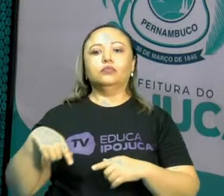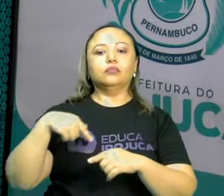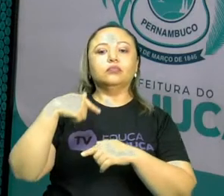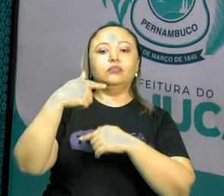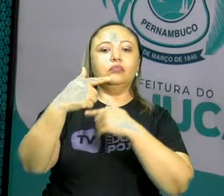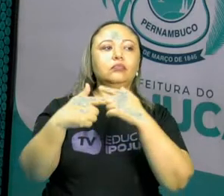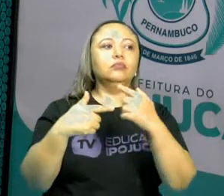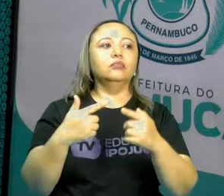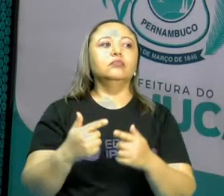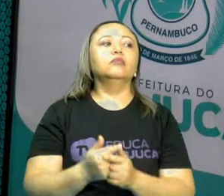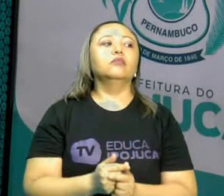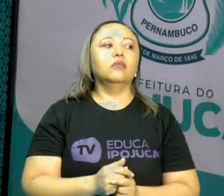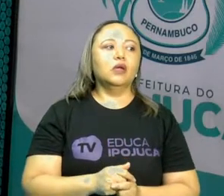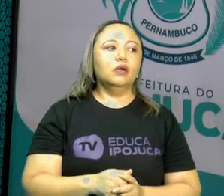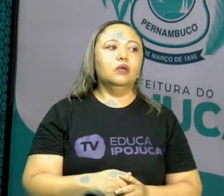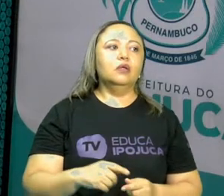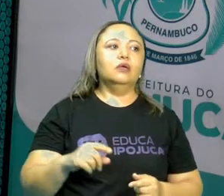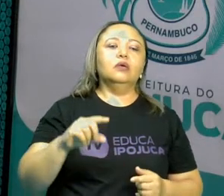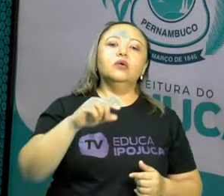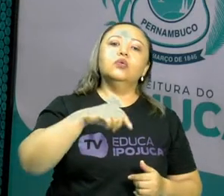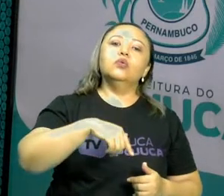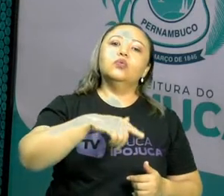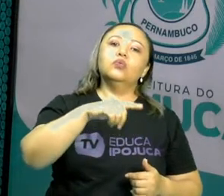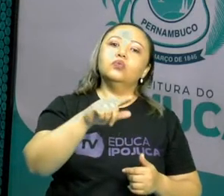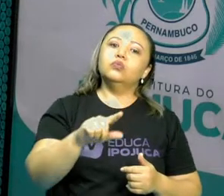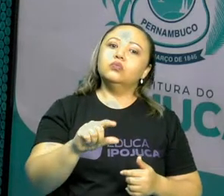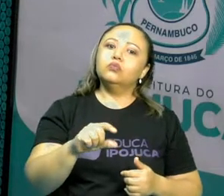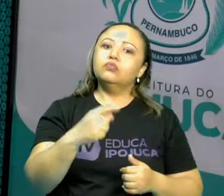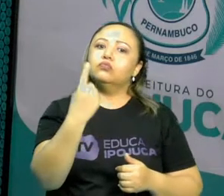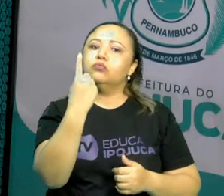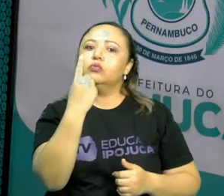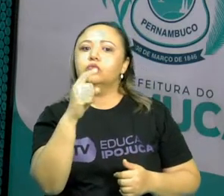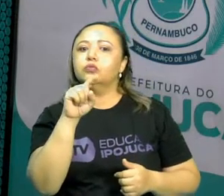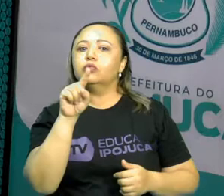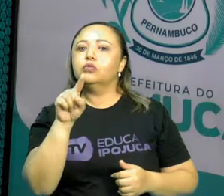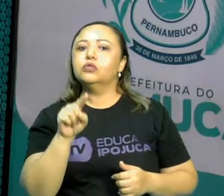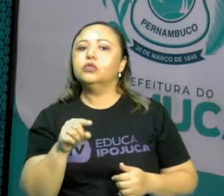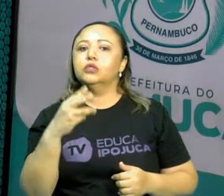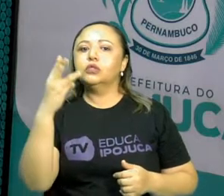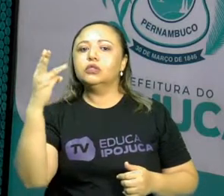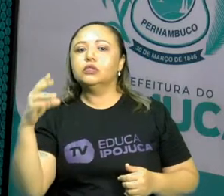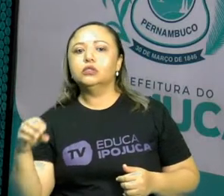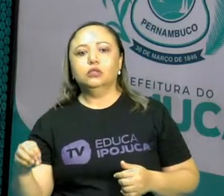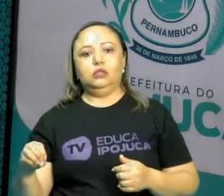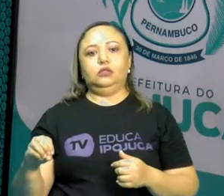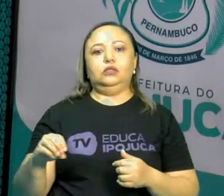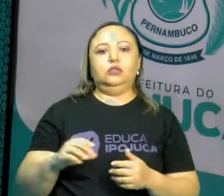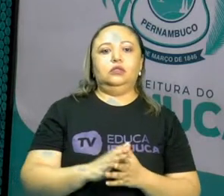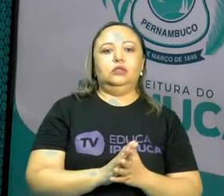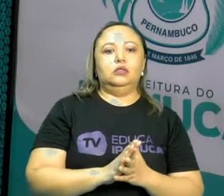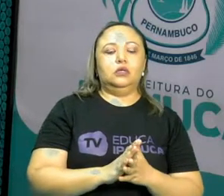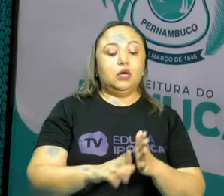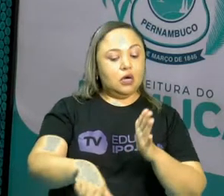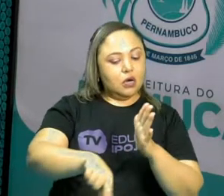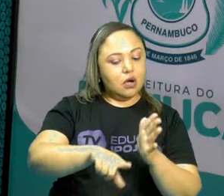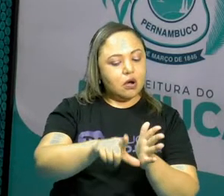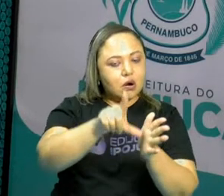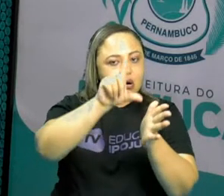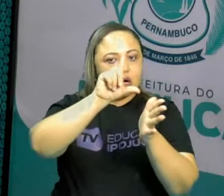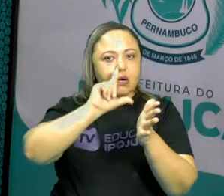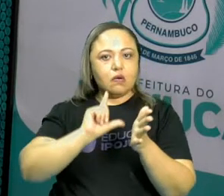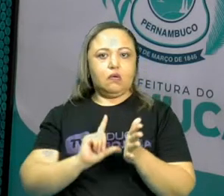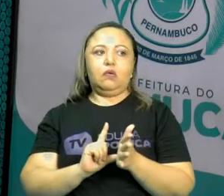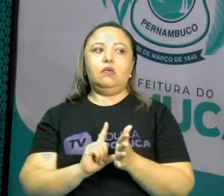E o próximo ônibus? Próximo ônibus? Um minuto 30. Só que antes disso acontecer,